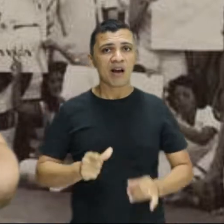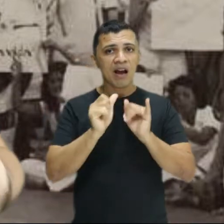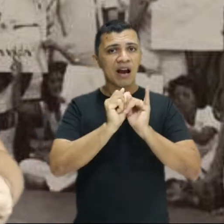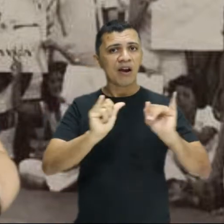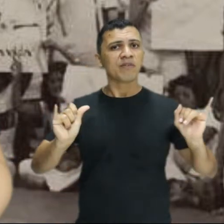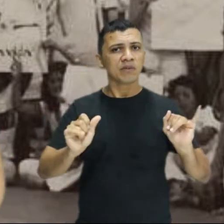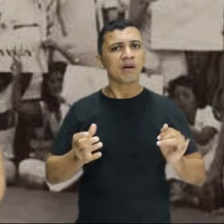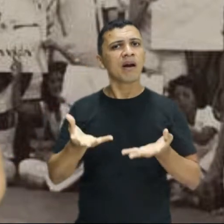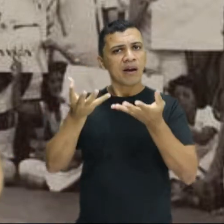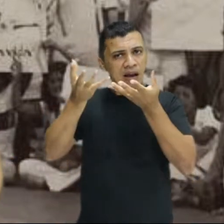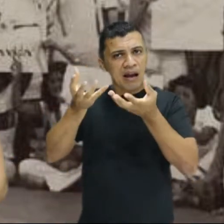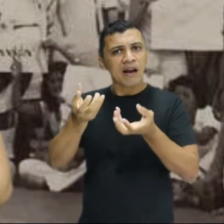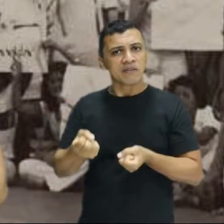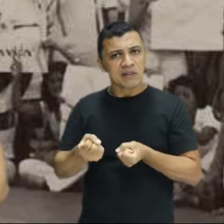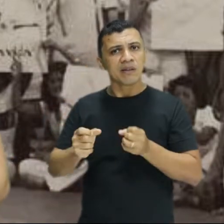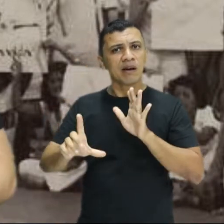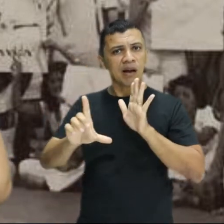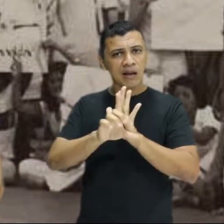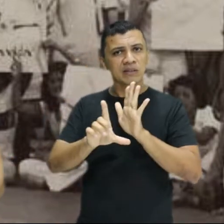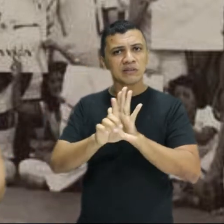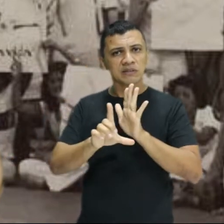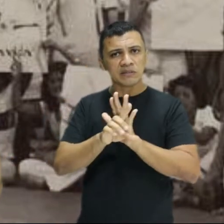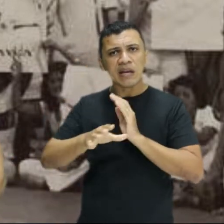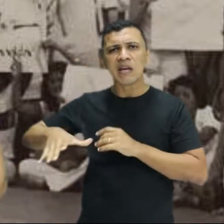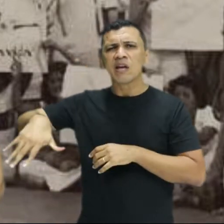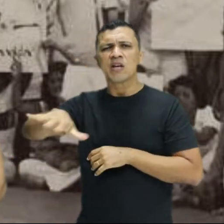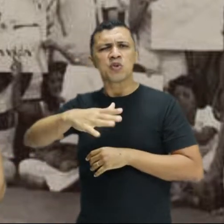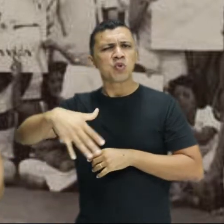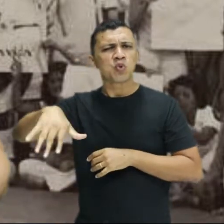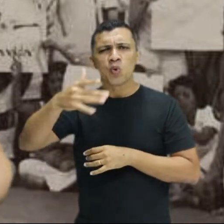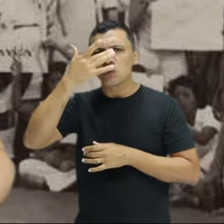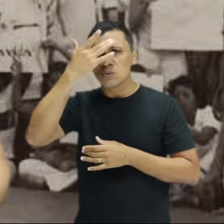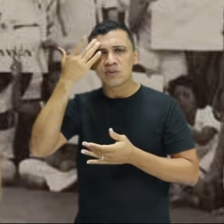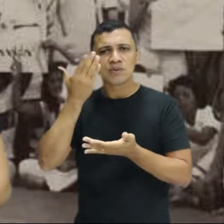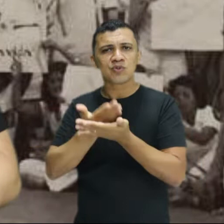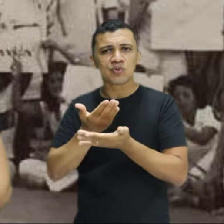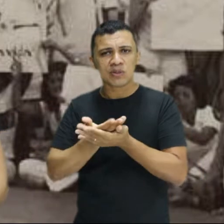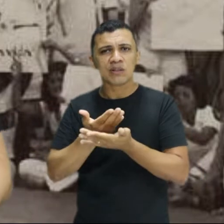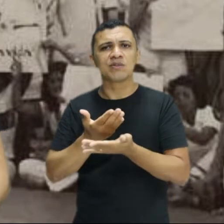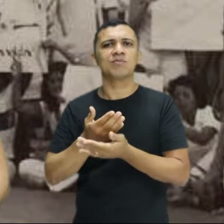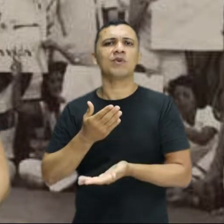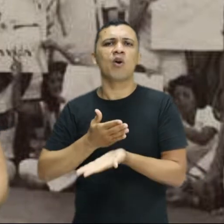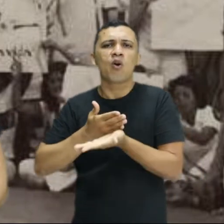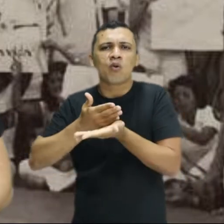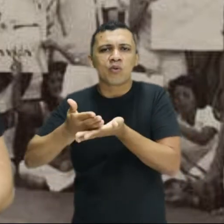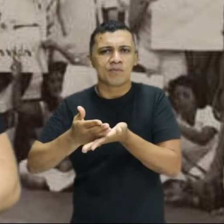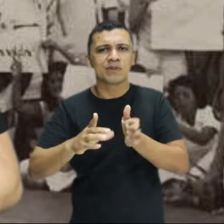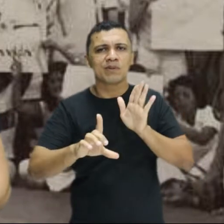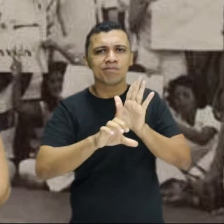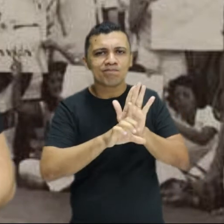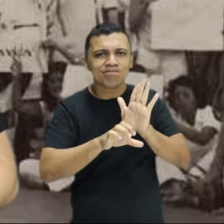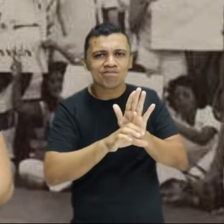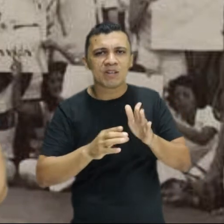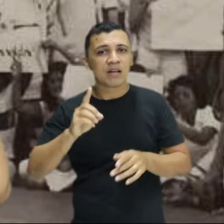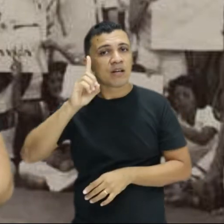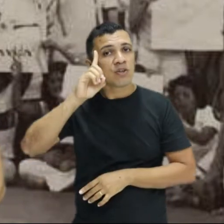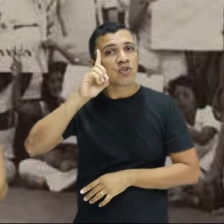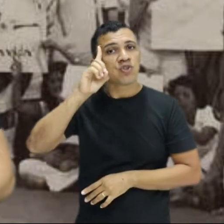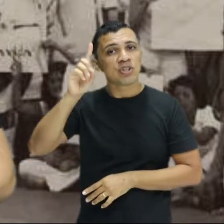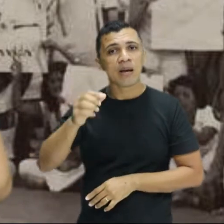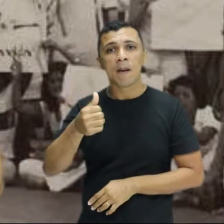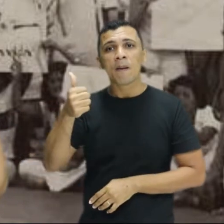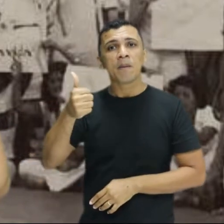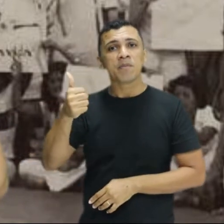que era favorável ao benefício da meia passagem para os estudantes. E ela começou a vigorar, logo depois, no dia 1º de